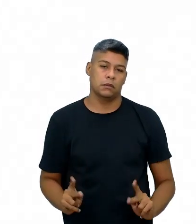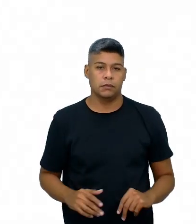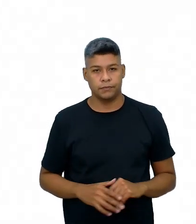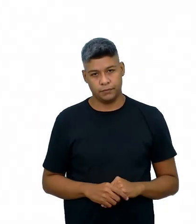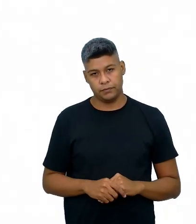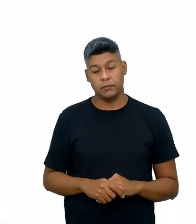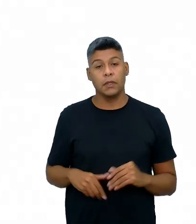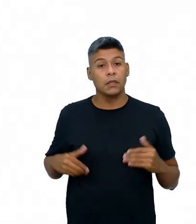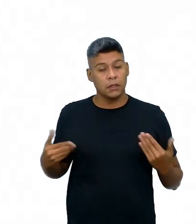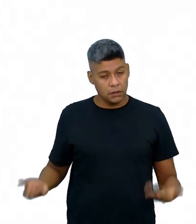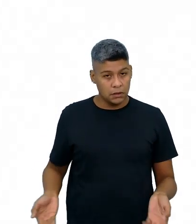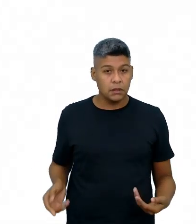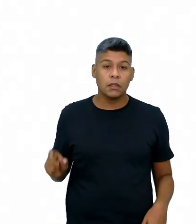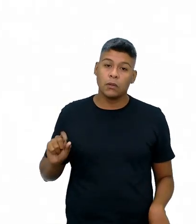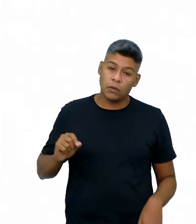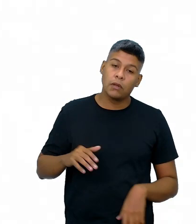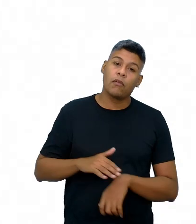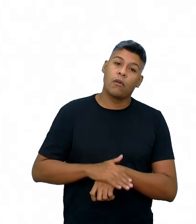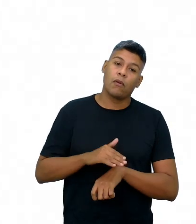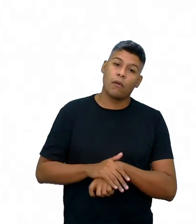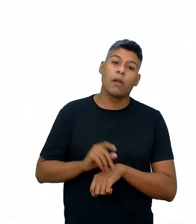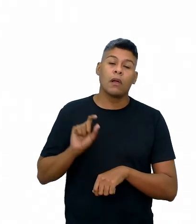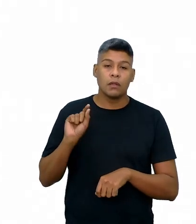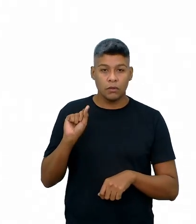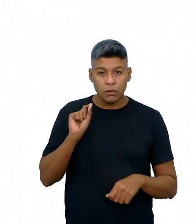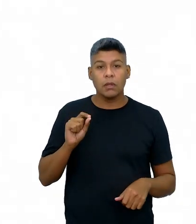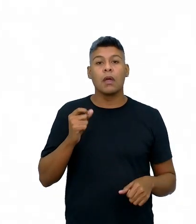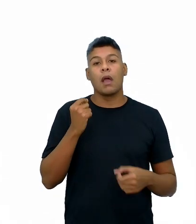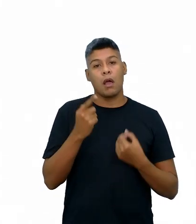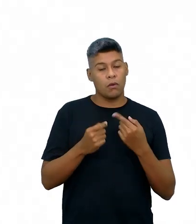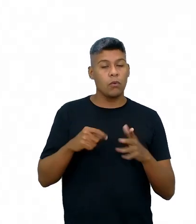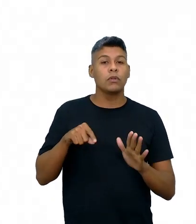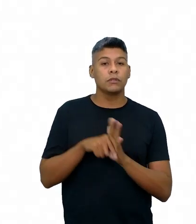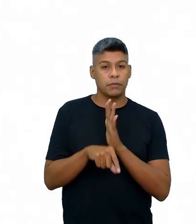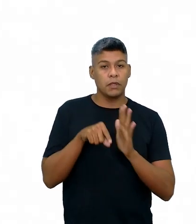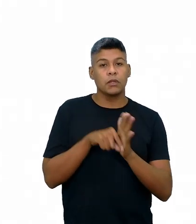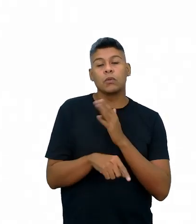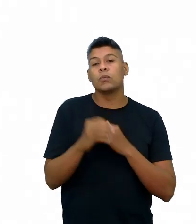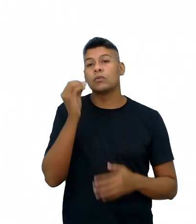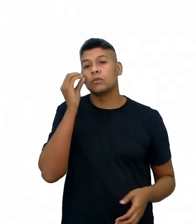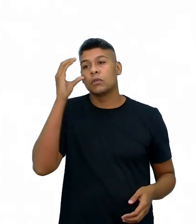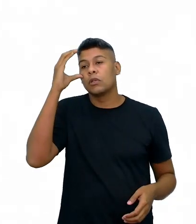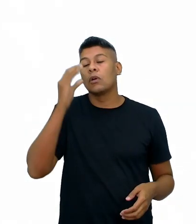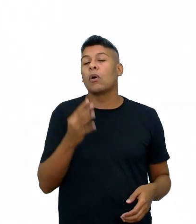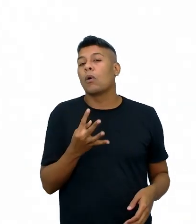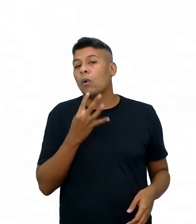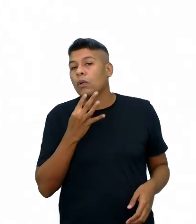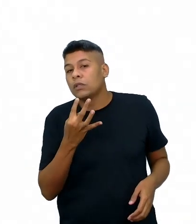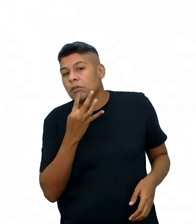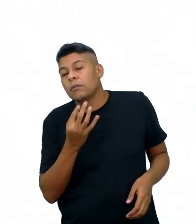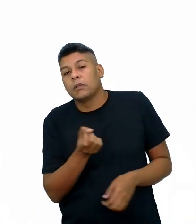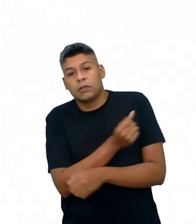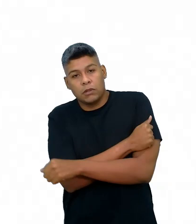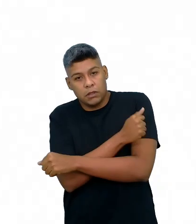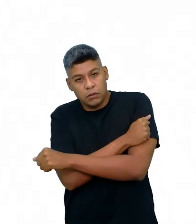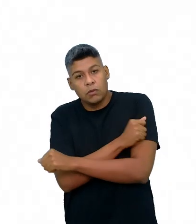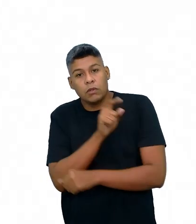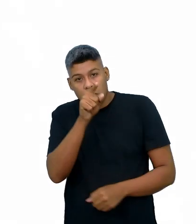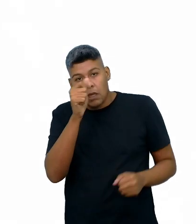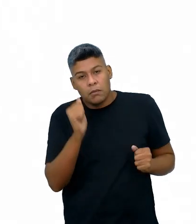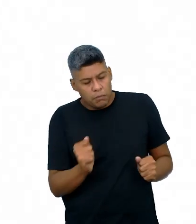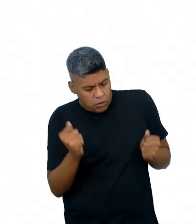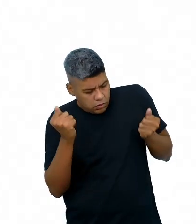Então, recomenda-se que se façam algumas perguntas para o levantamento dos conhecimentos dos alunos, para que eles se